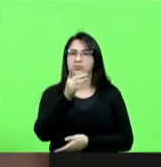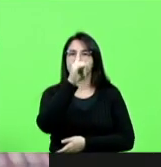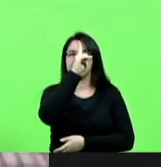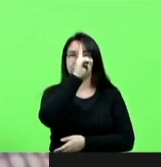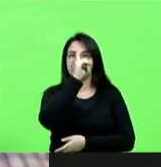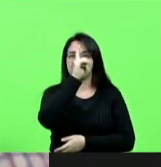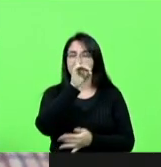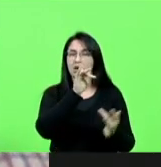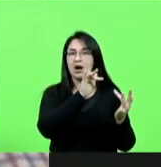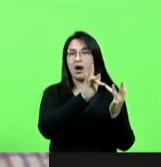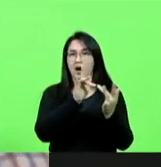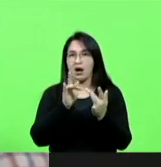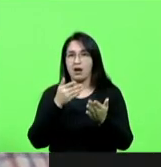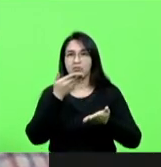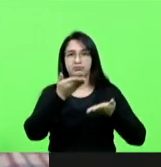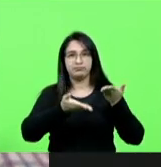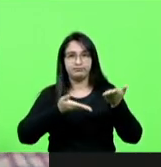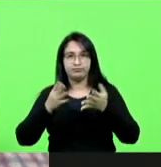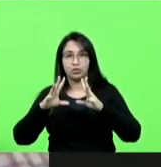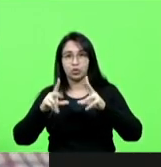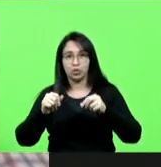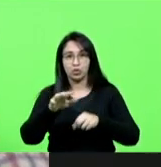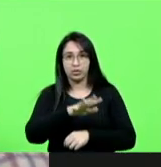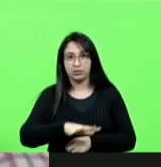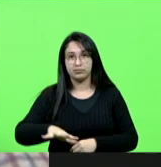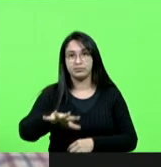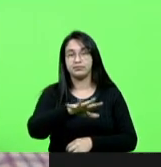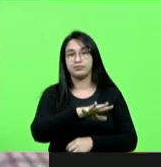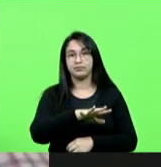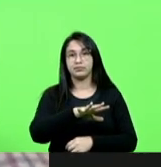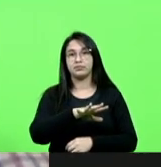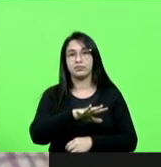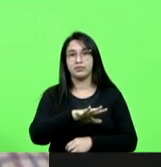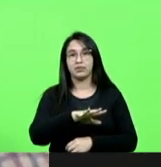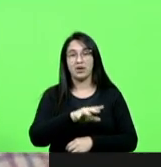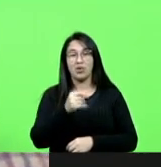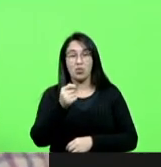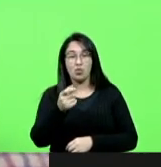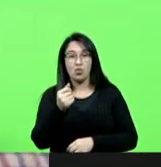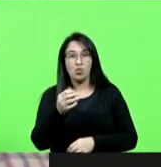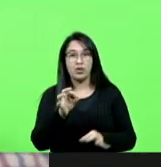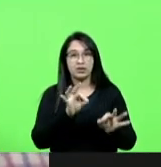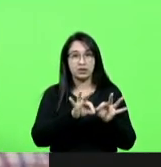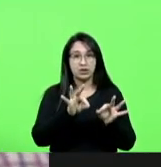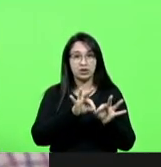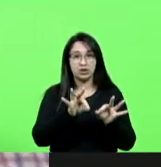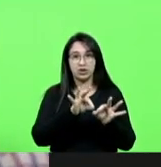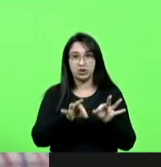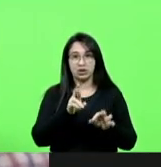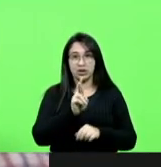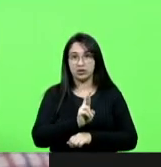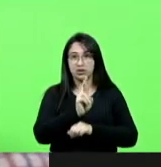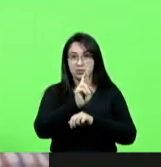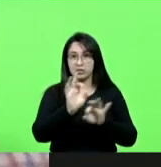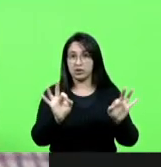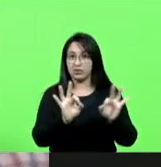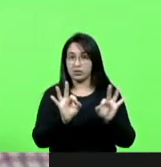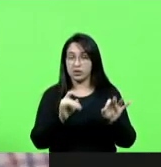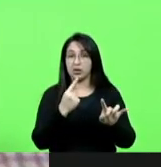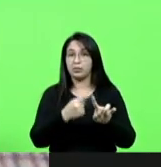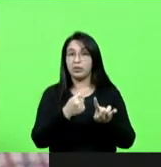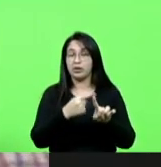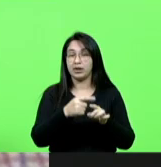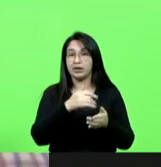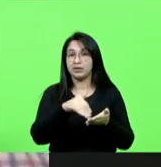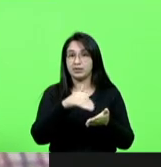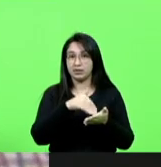toda a região está prestes a ficar sem uma entidade para tocar porque o secretário de